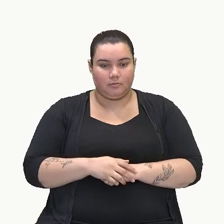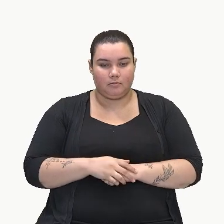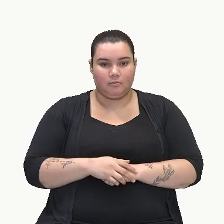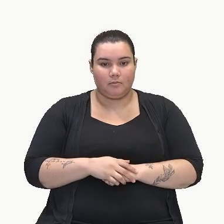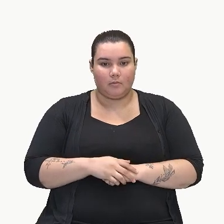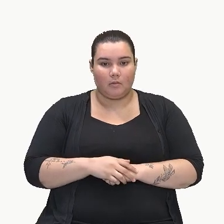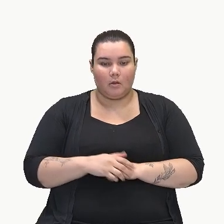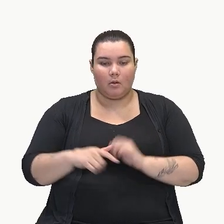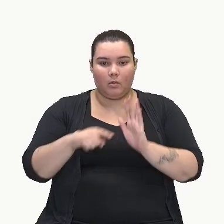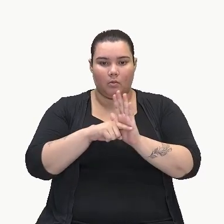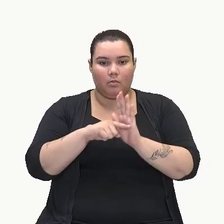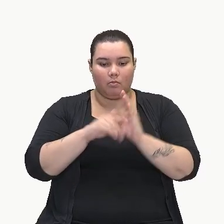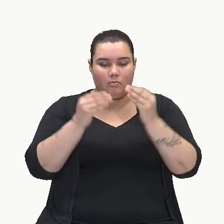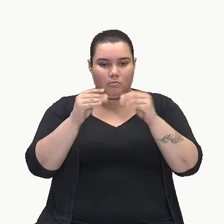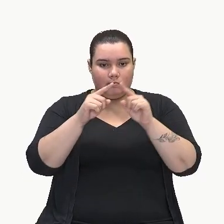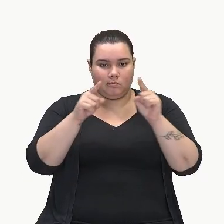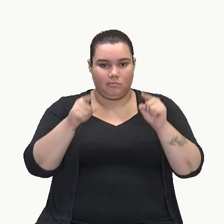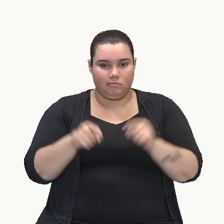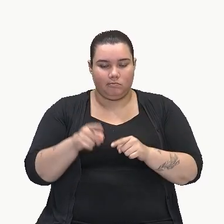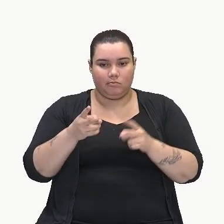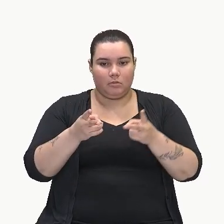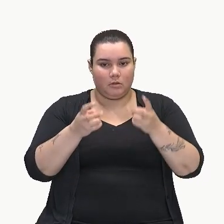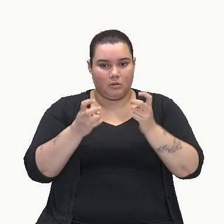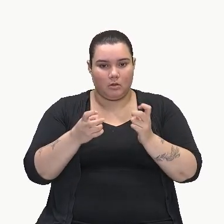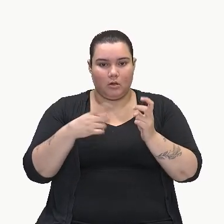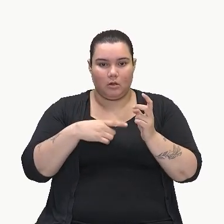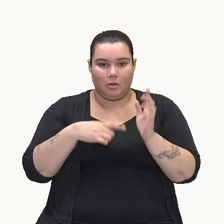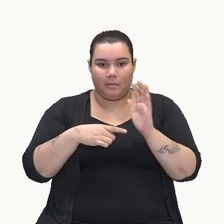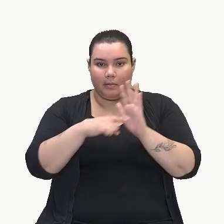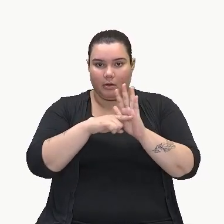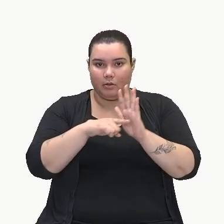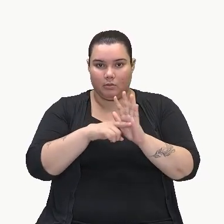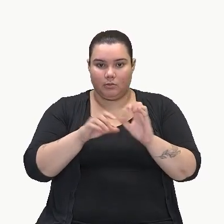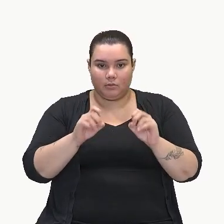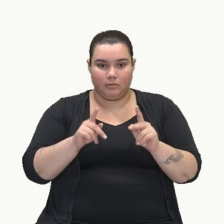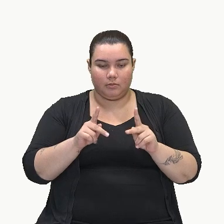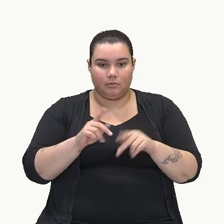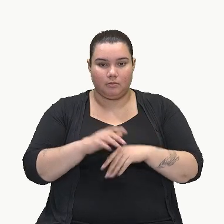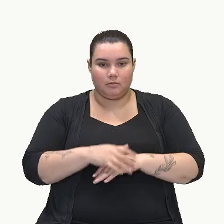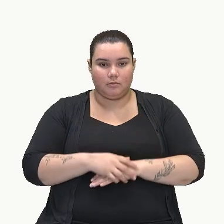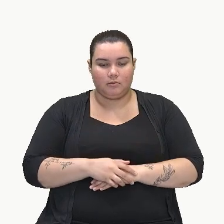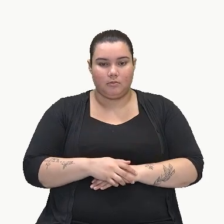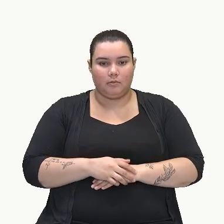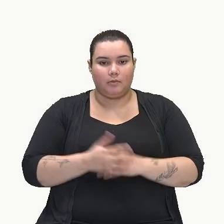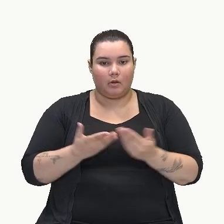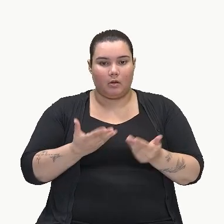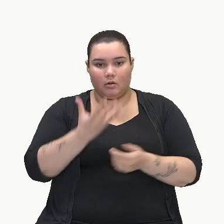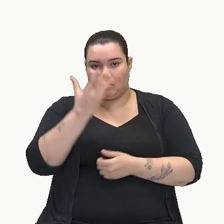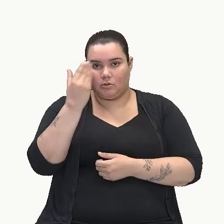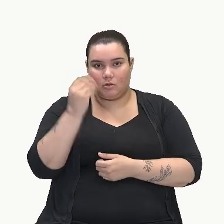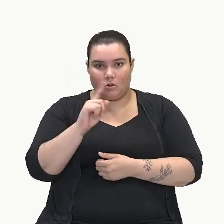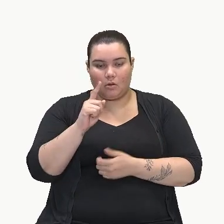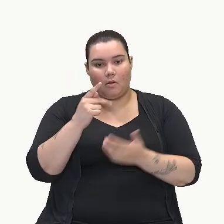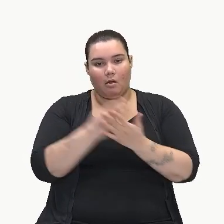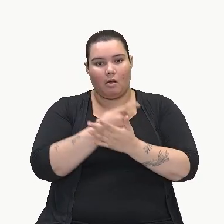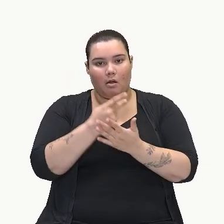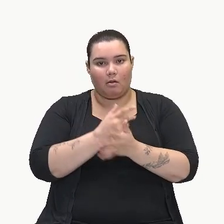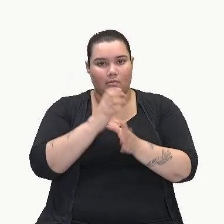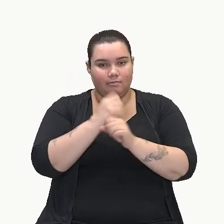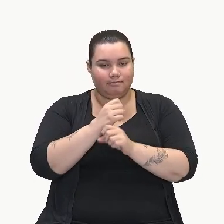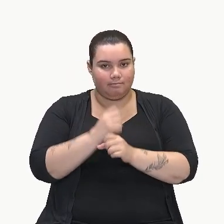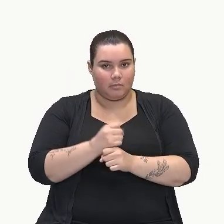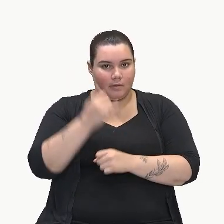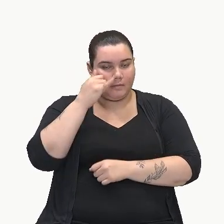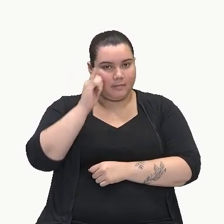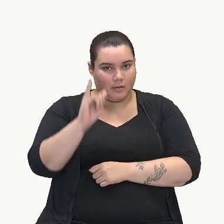coloquei aqui entre parênteses para você visualizar que existe um sinal de menos aí. E ele não acabar passando batido ali e você acabar trocando